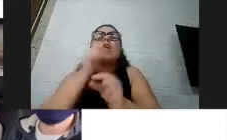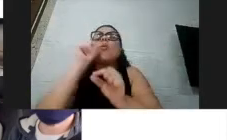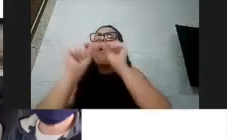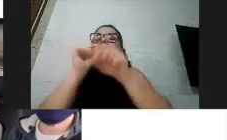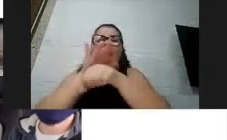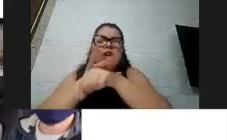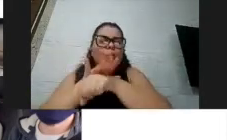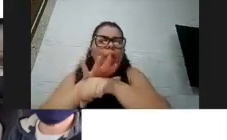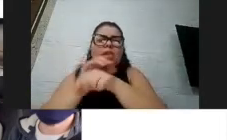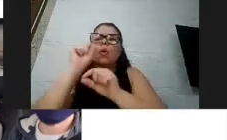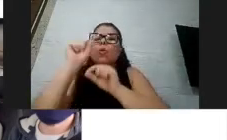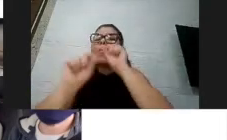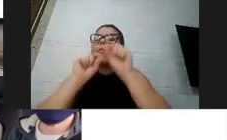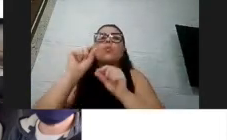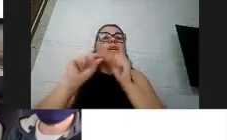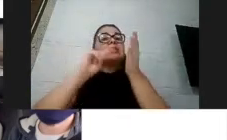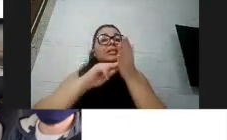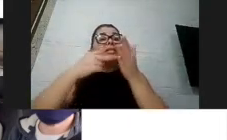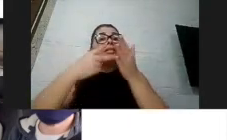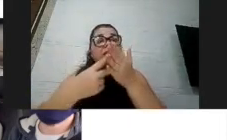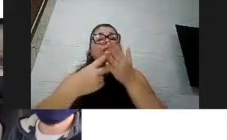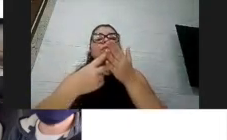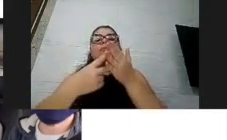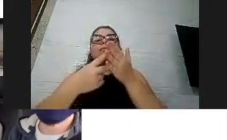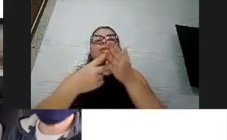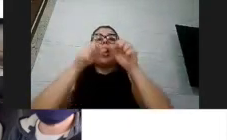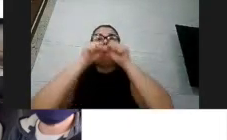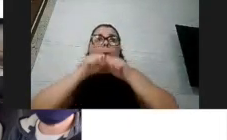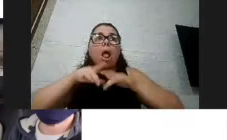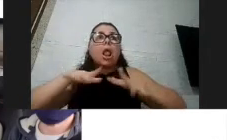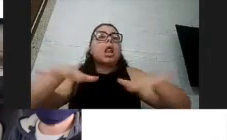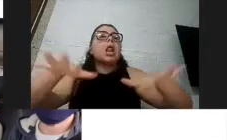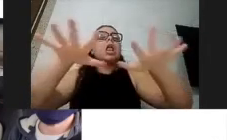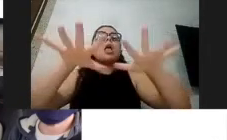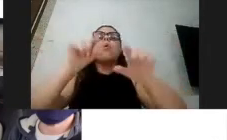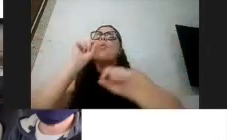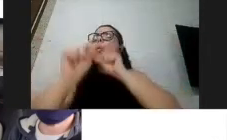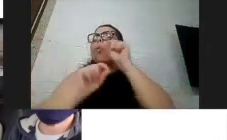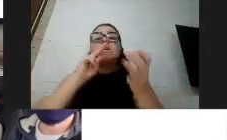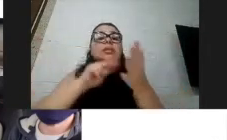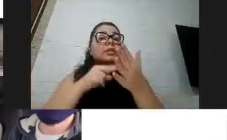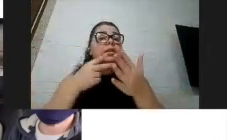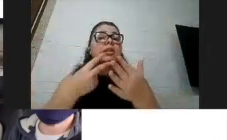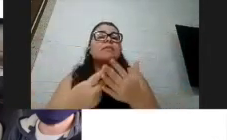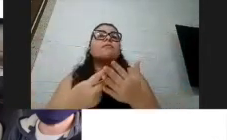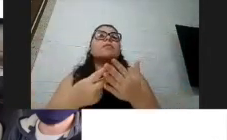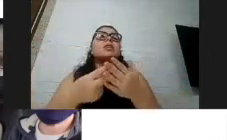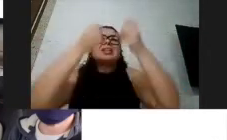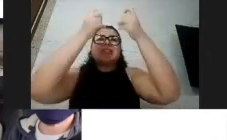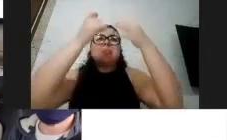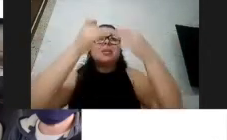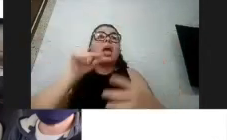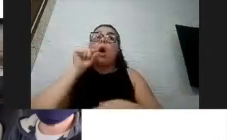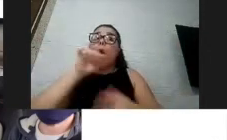significa a tal da pandemia. Então, quando esse vírus espalhou no mundo inteiro, na nossa cidade